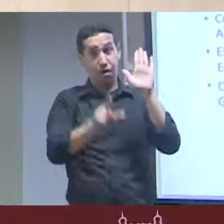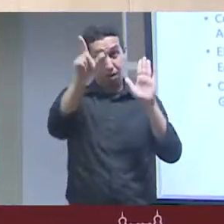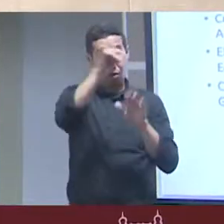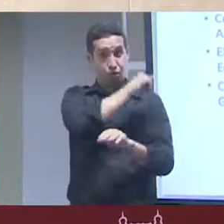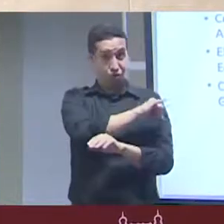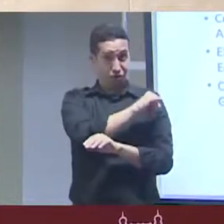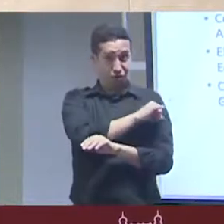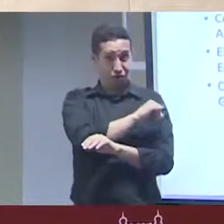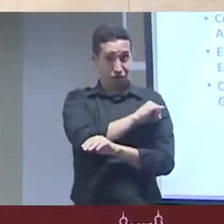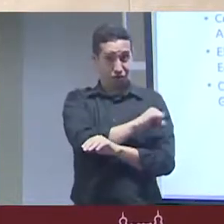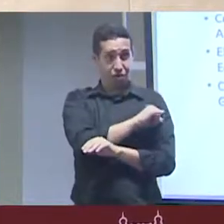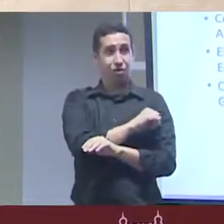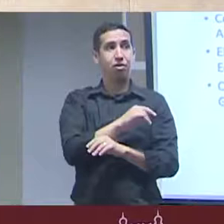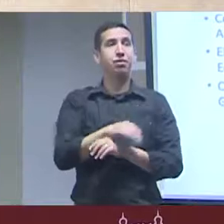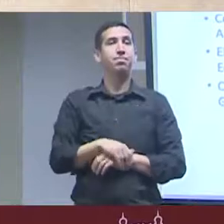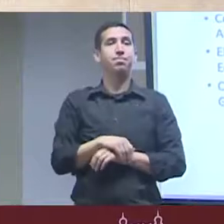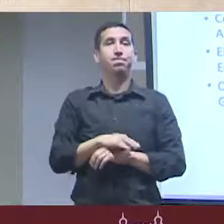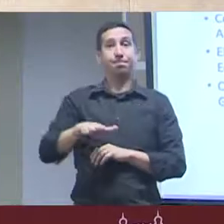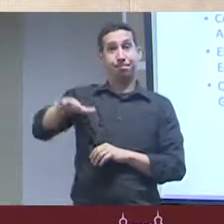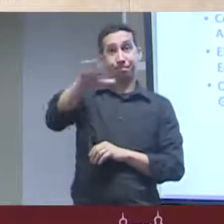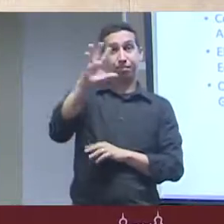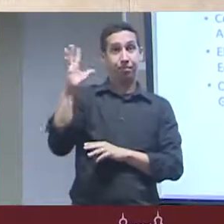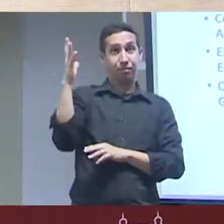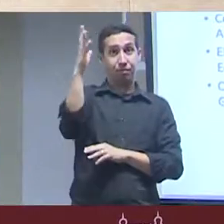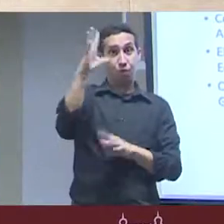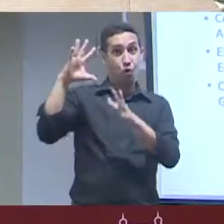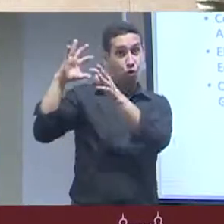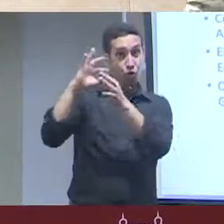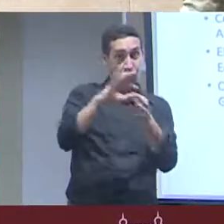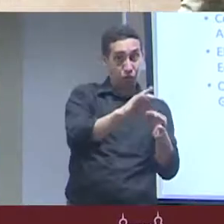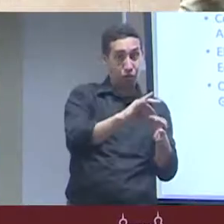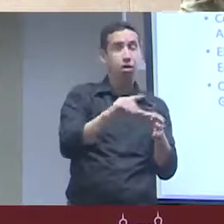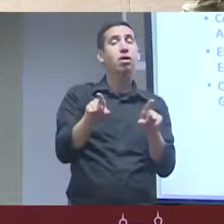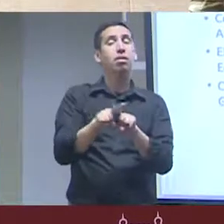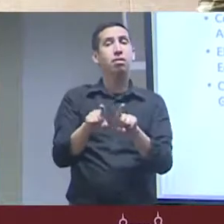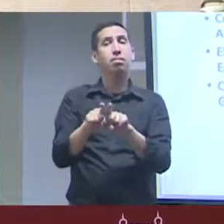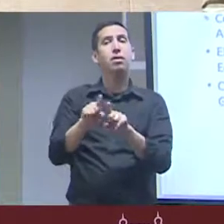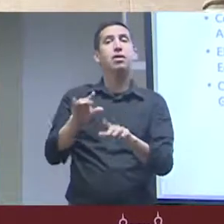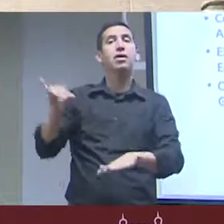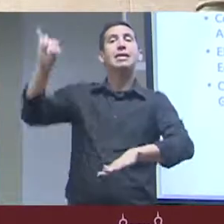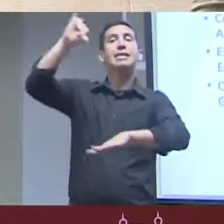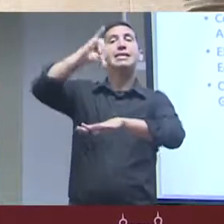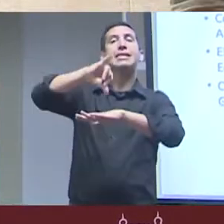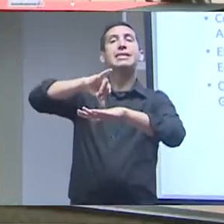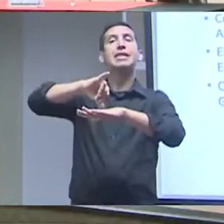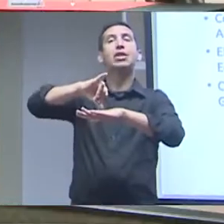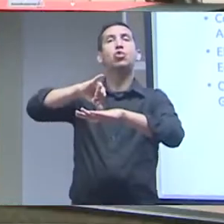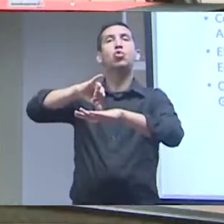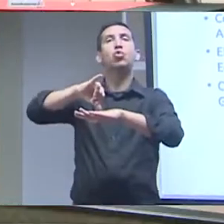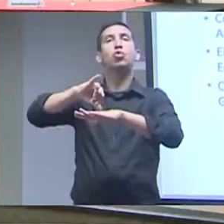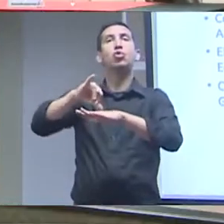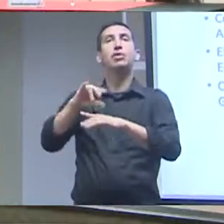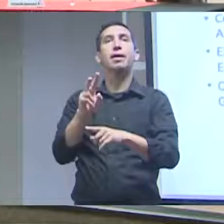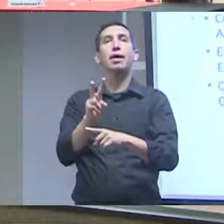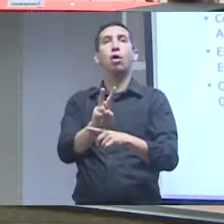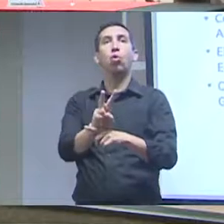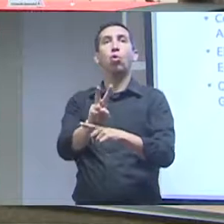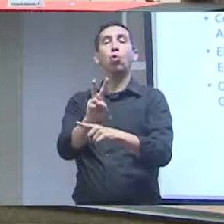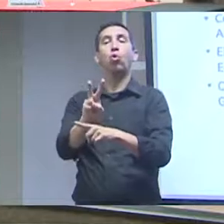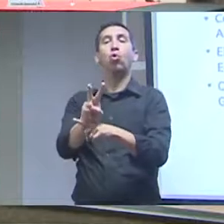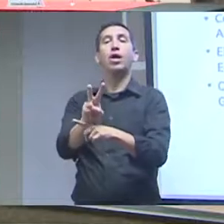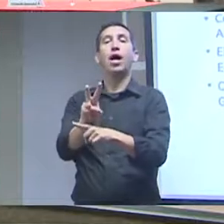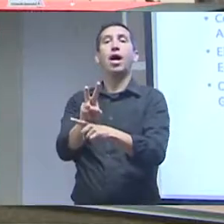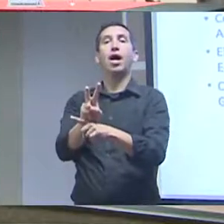O Jardim Botânico do Rio de Janeiro também, para finalizar o contexto, ele também tem o Centro Nacional de